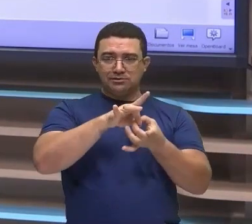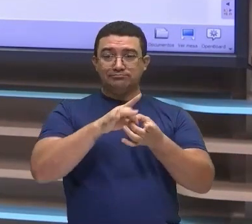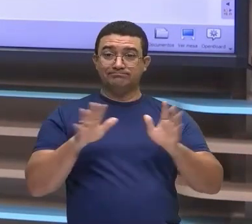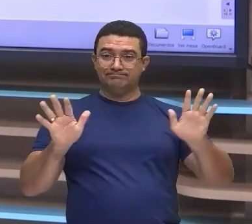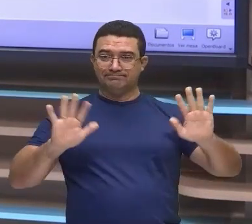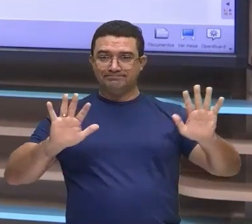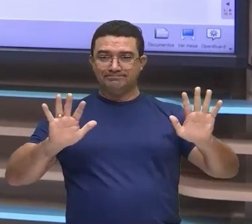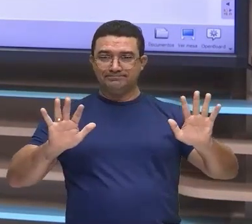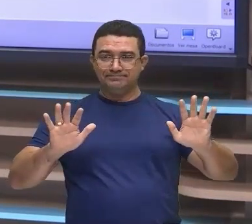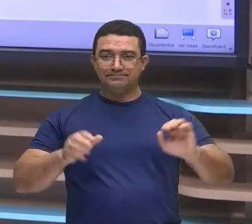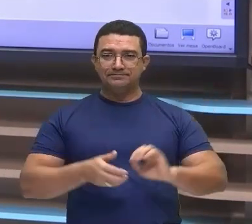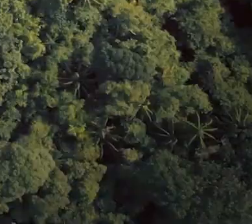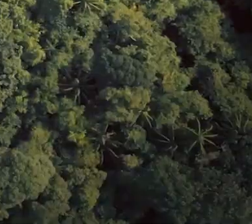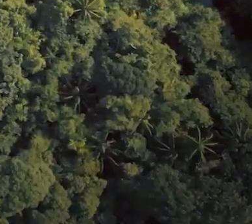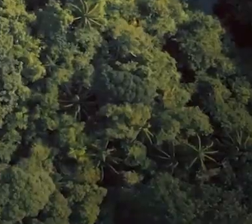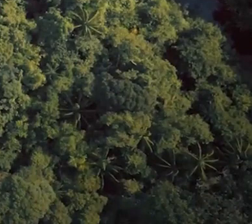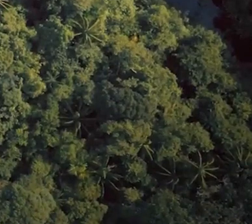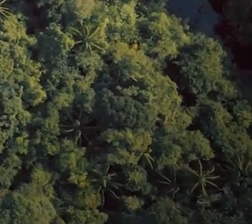próxima!